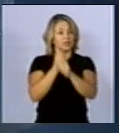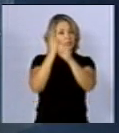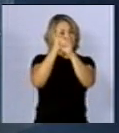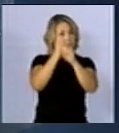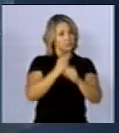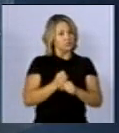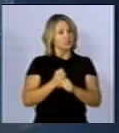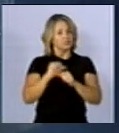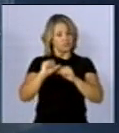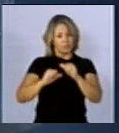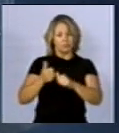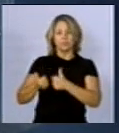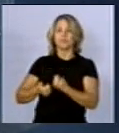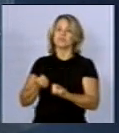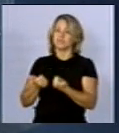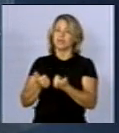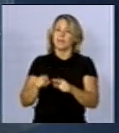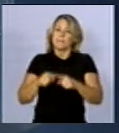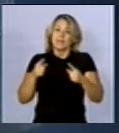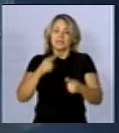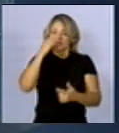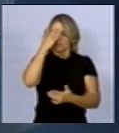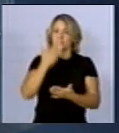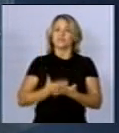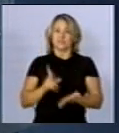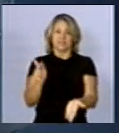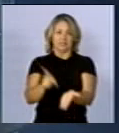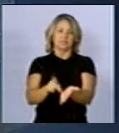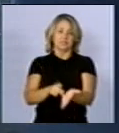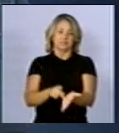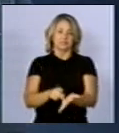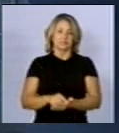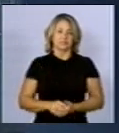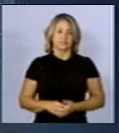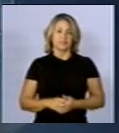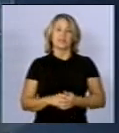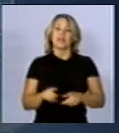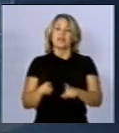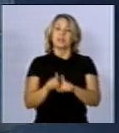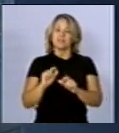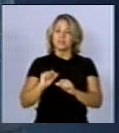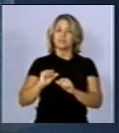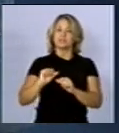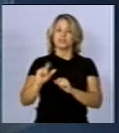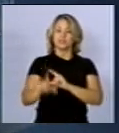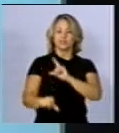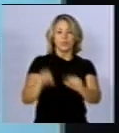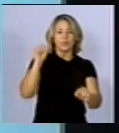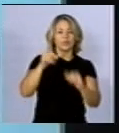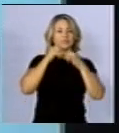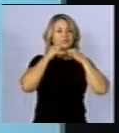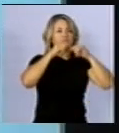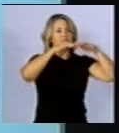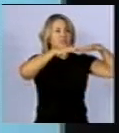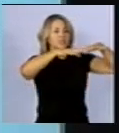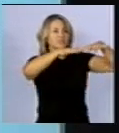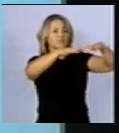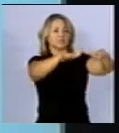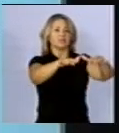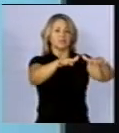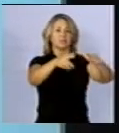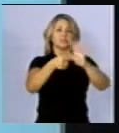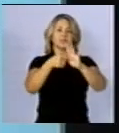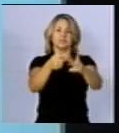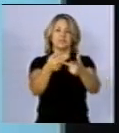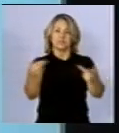se verifica. Quer dizer, é uma adequação muito boa, uma confiança muito grande. Em termos de alternativas de transmissão, tirando